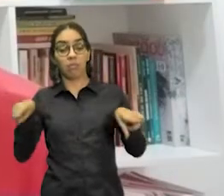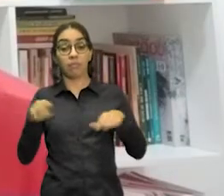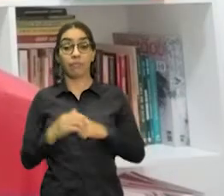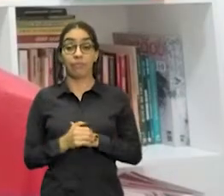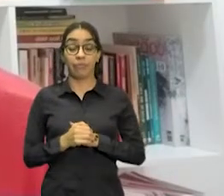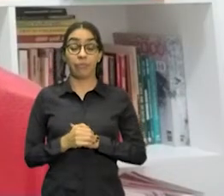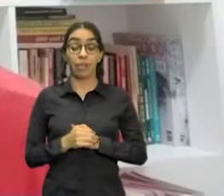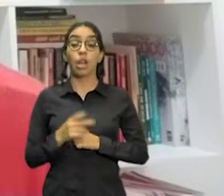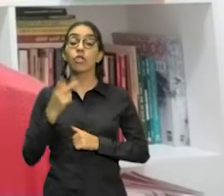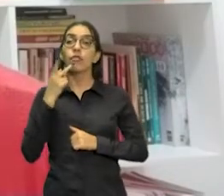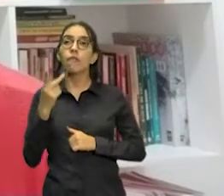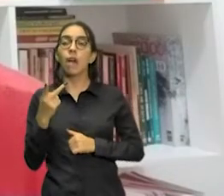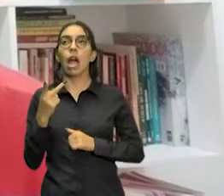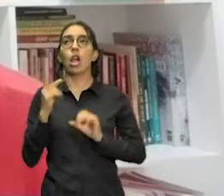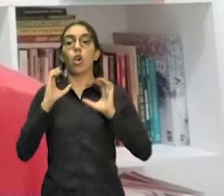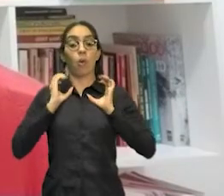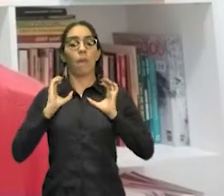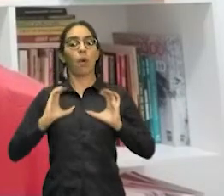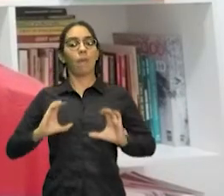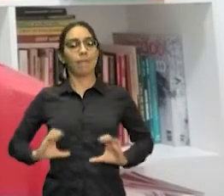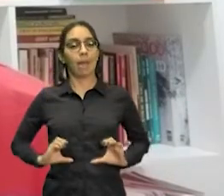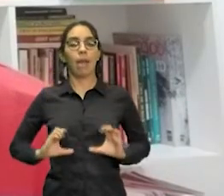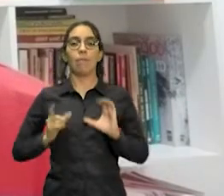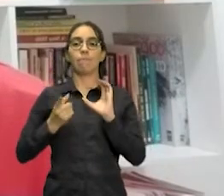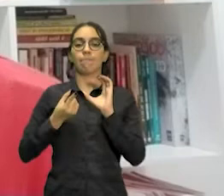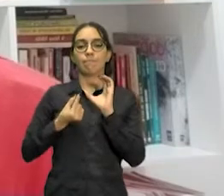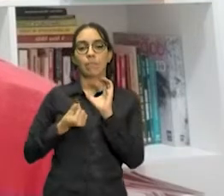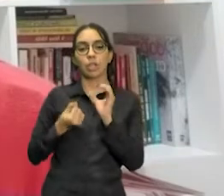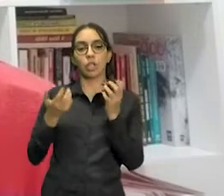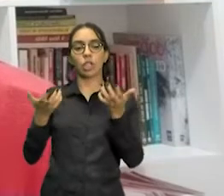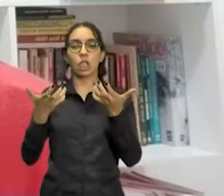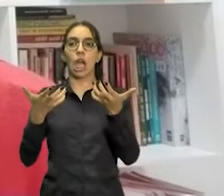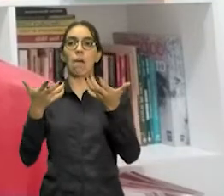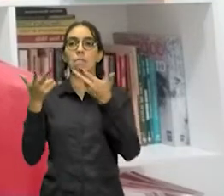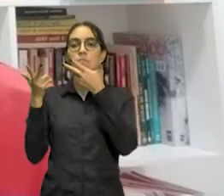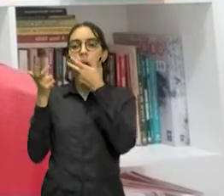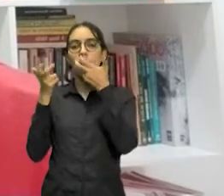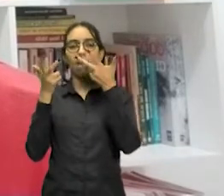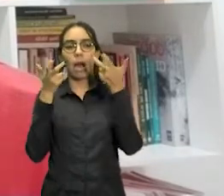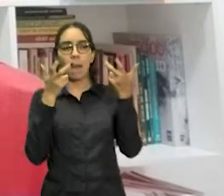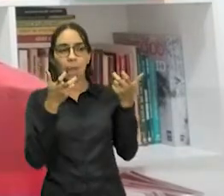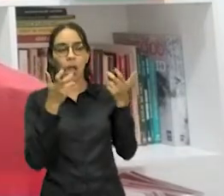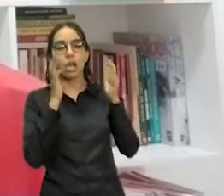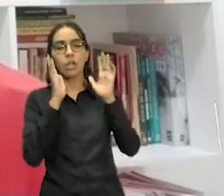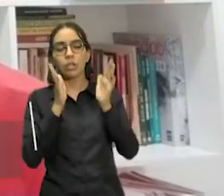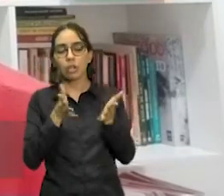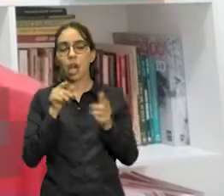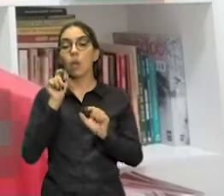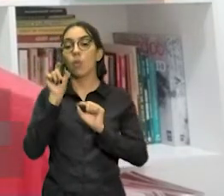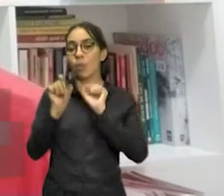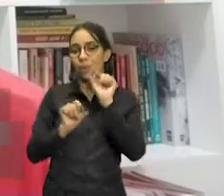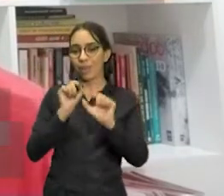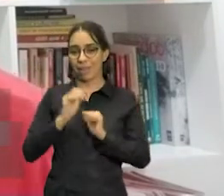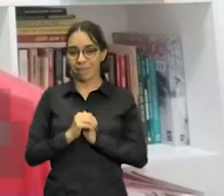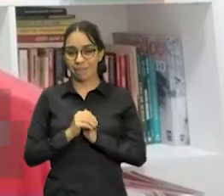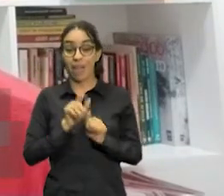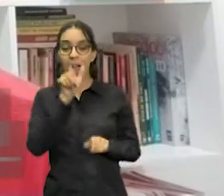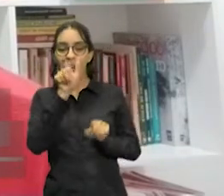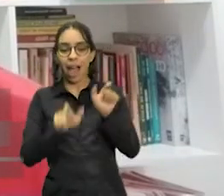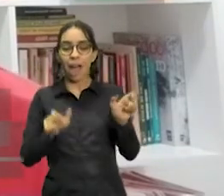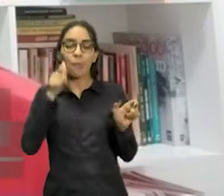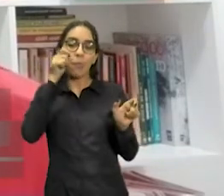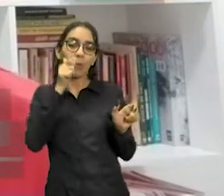de consumidor, é dado que o consumidor feminino, ele valoriza mais a estética do produto.